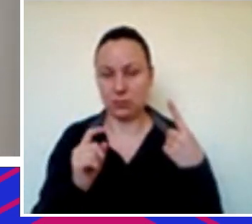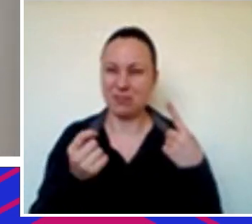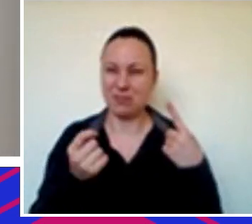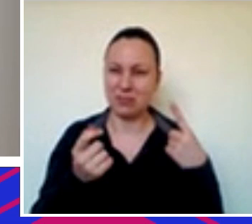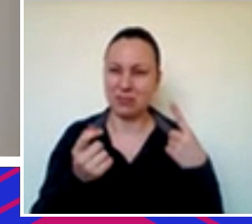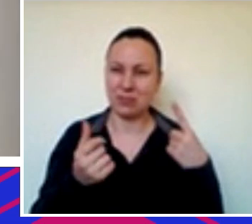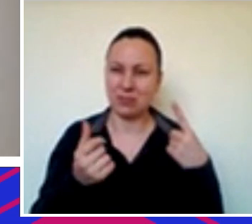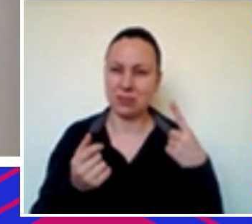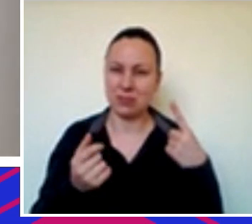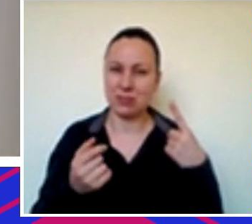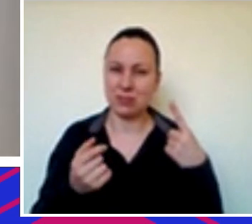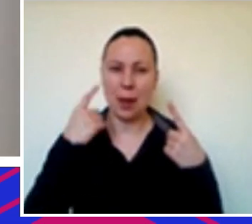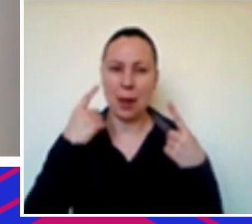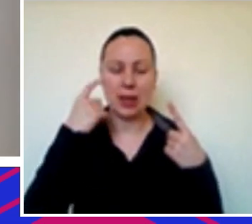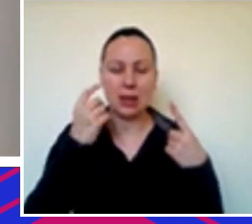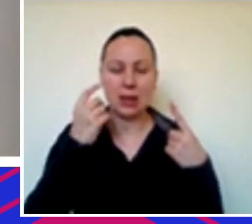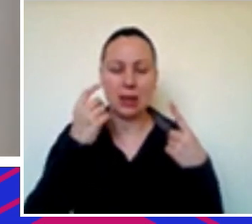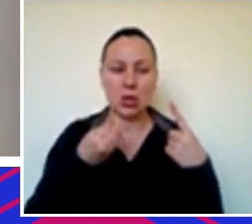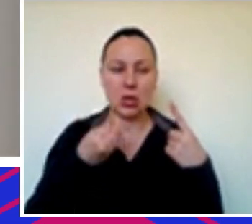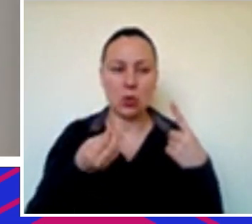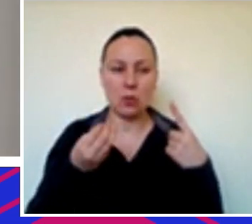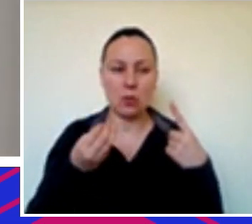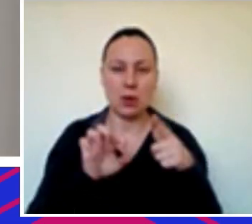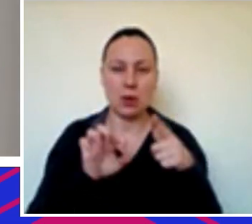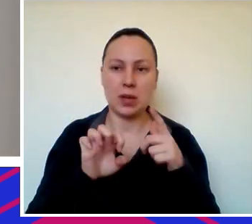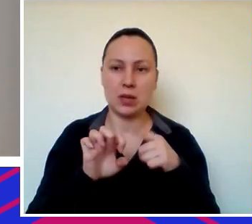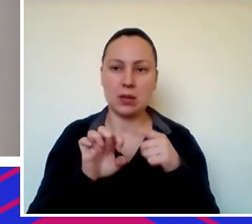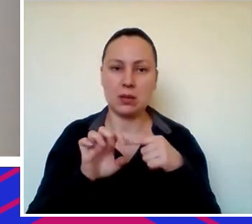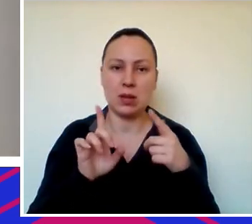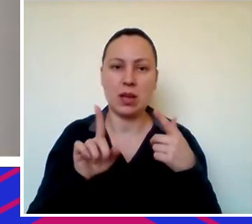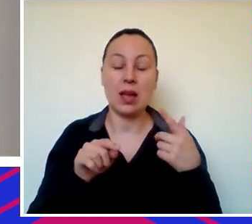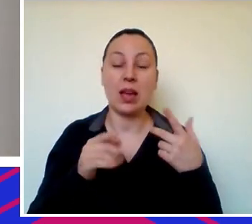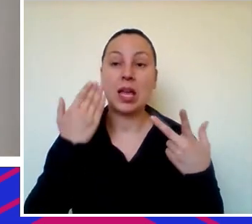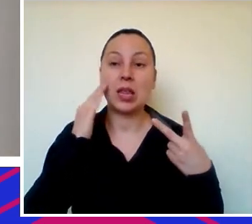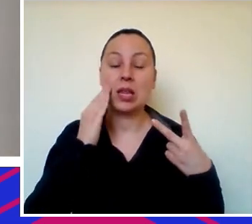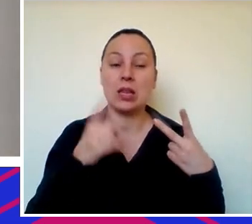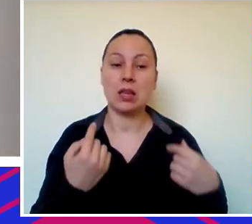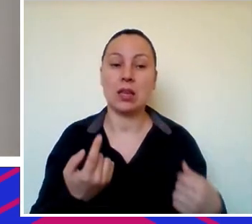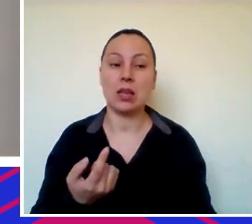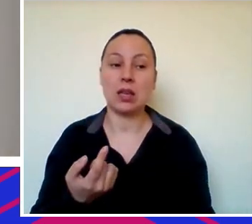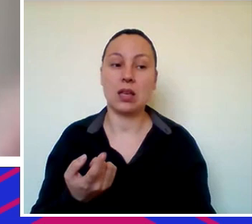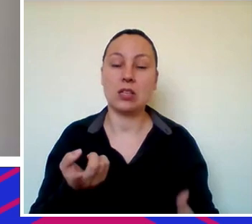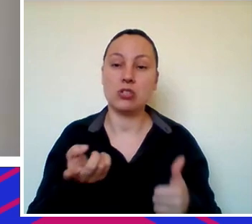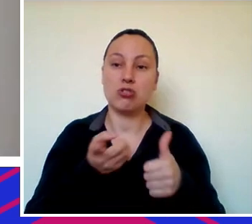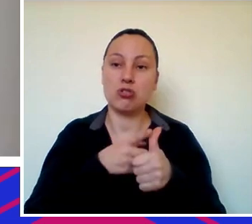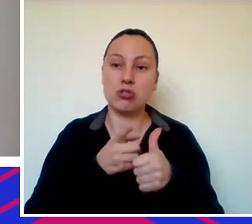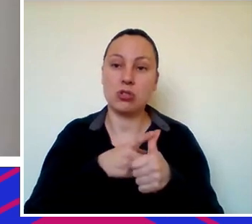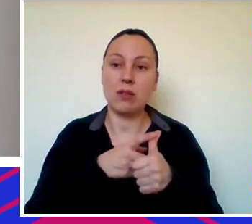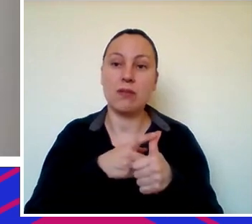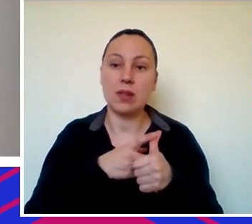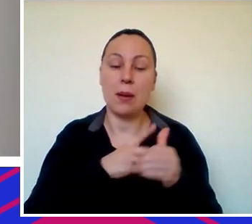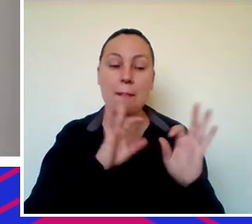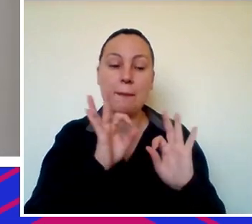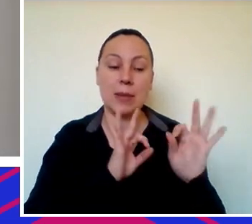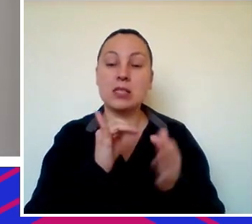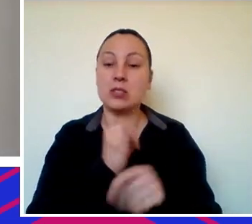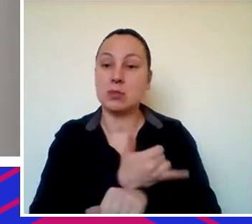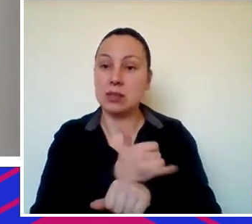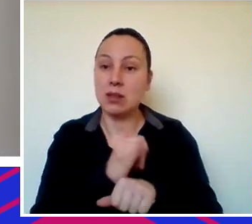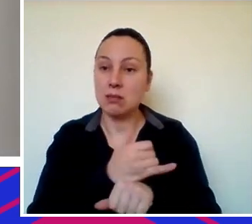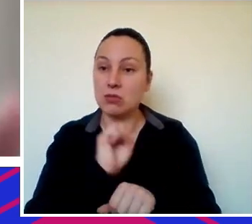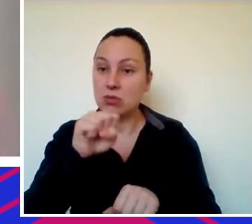da mentalidade do empreendedor brasileiro, é entender a gente também dívida como parte de planejamento estratégico, né,